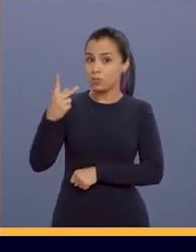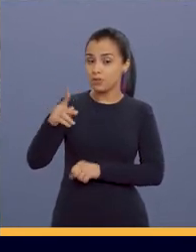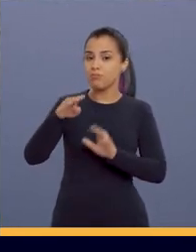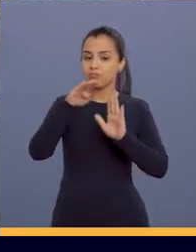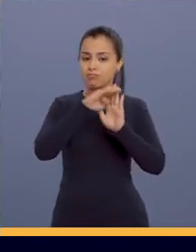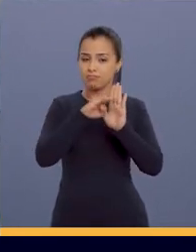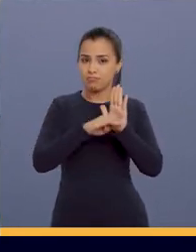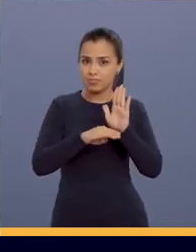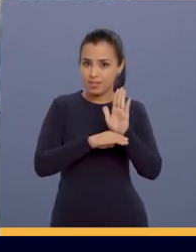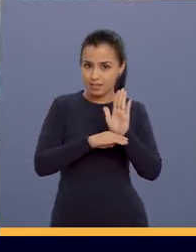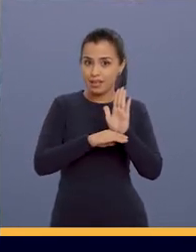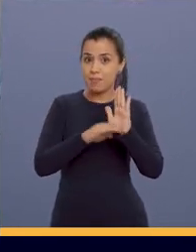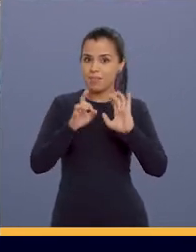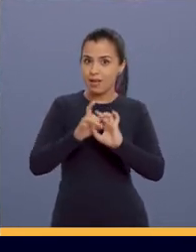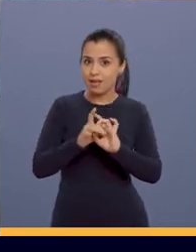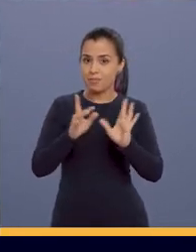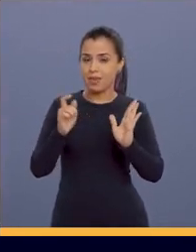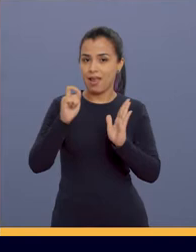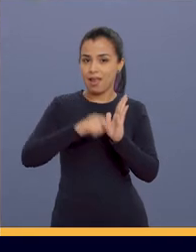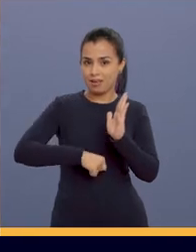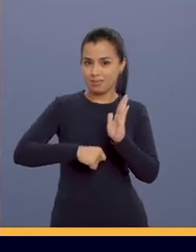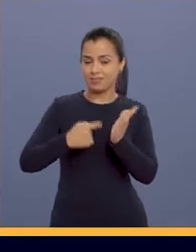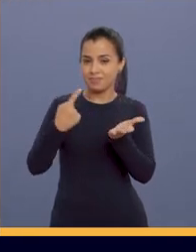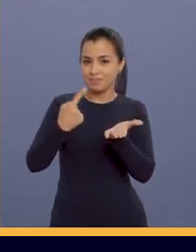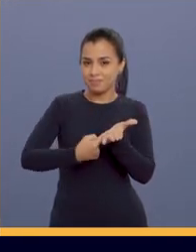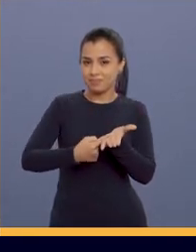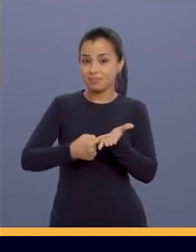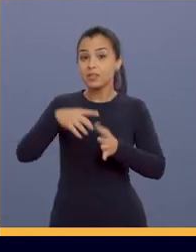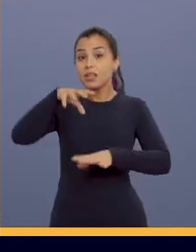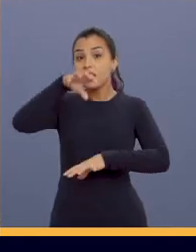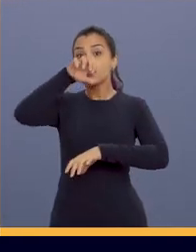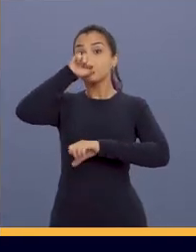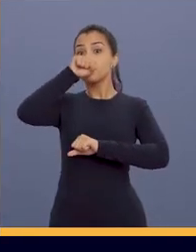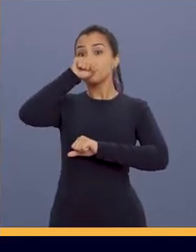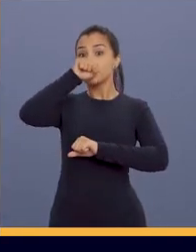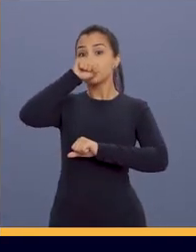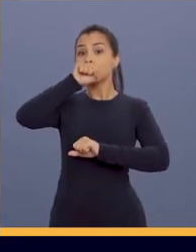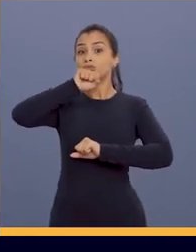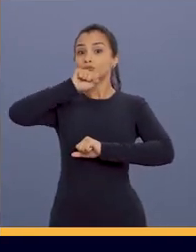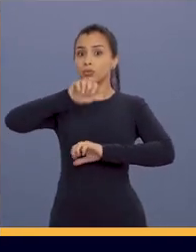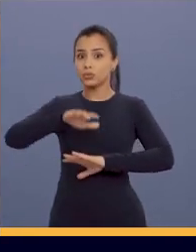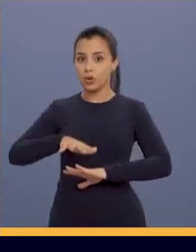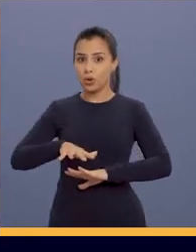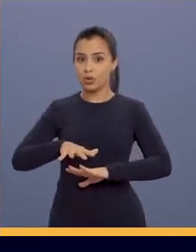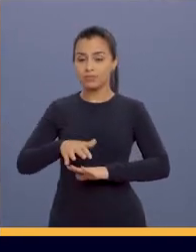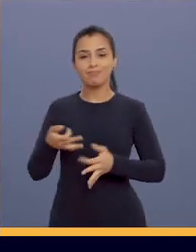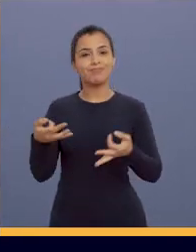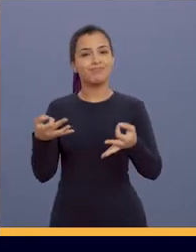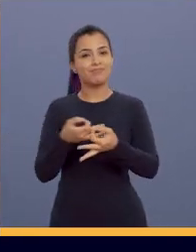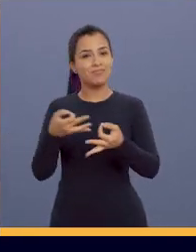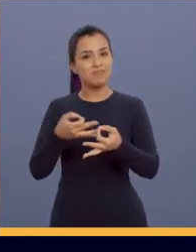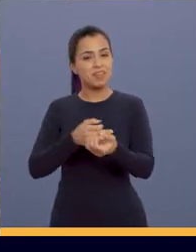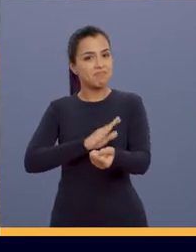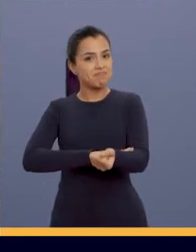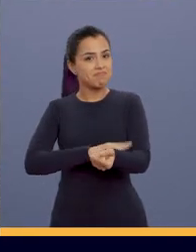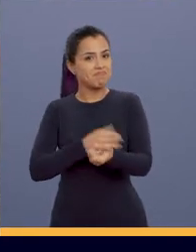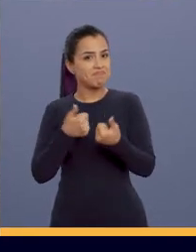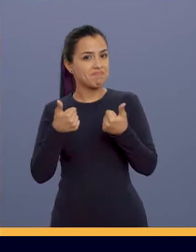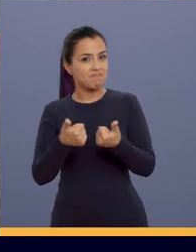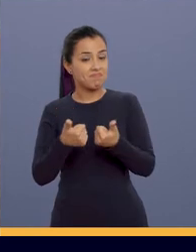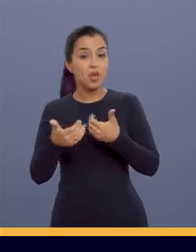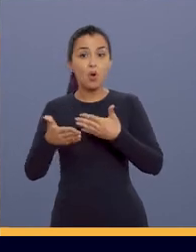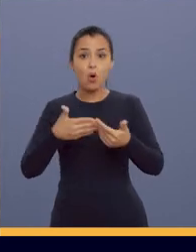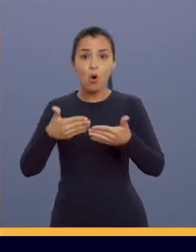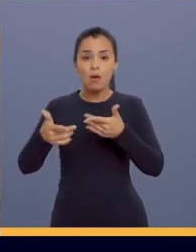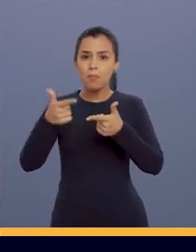lista para a gente reagir. Sim. Respira pela boca, puxa e solta. Perfeita essa saturação. Qualquer